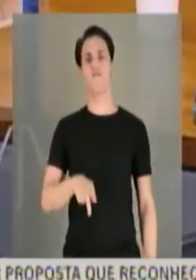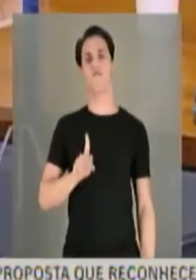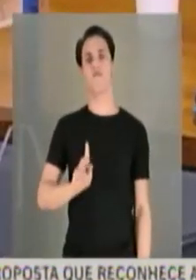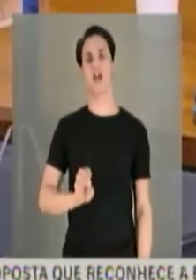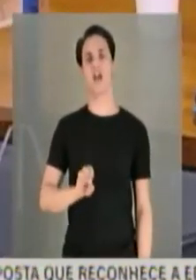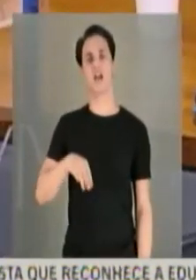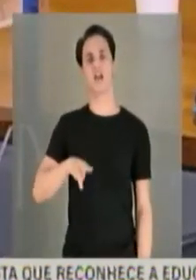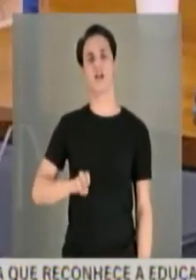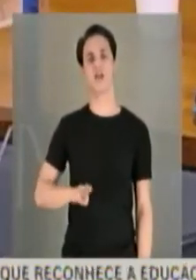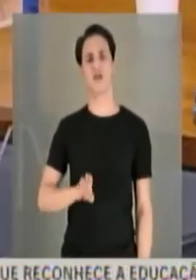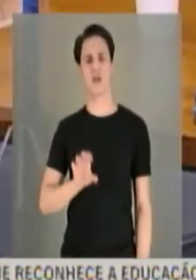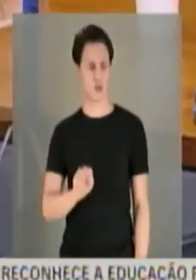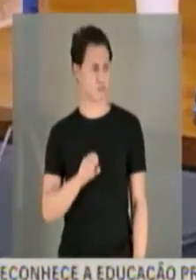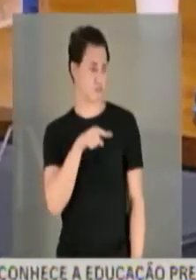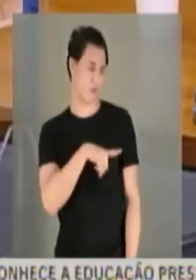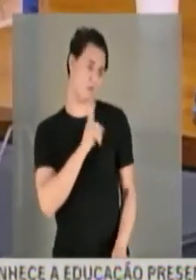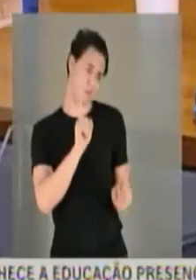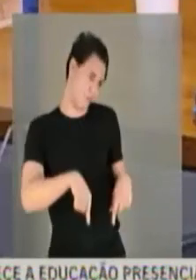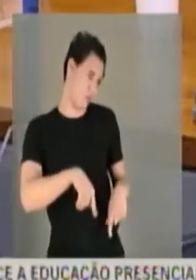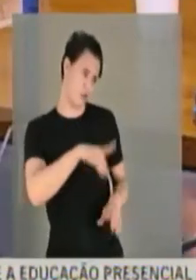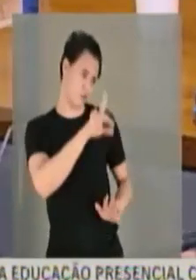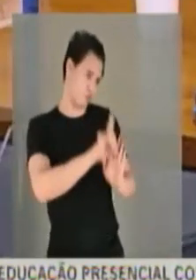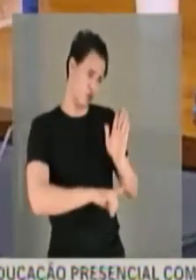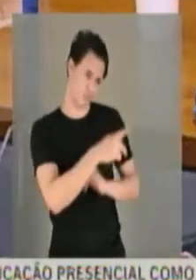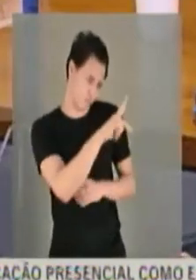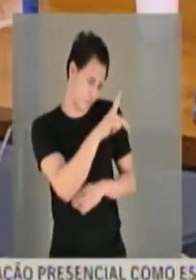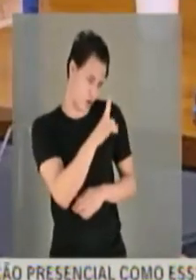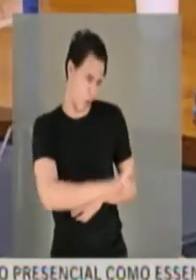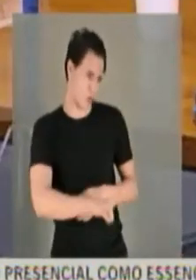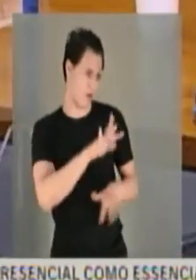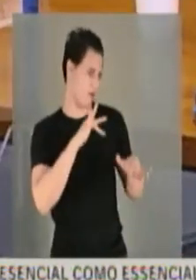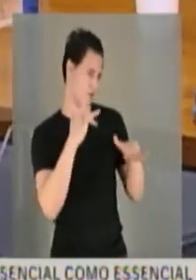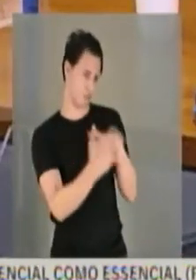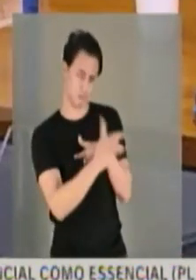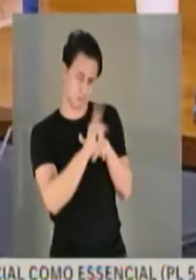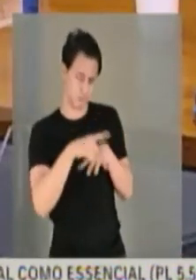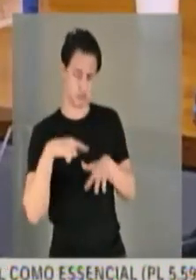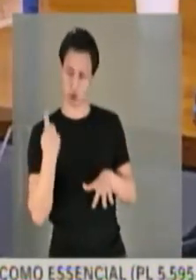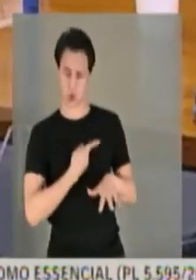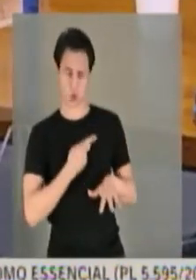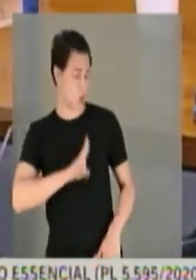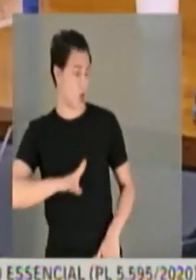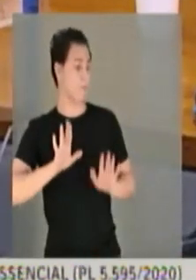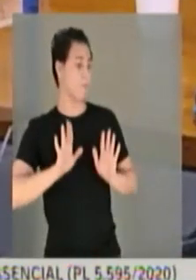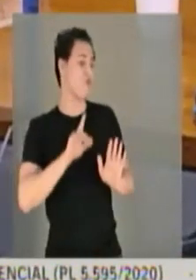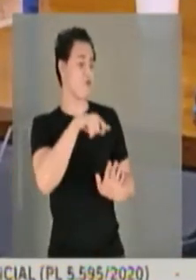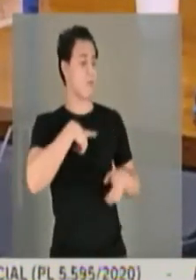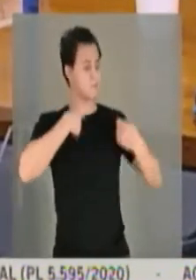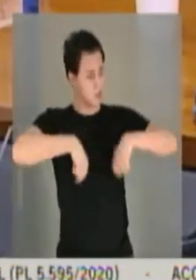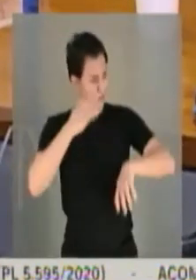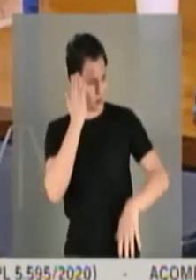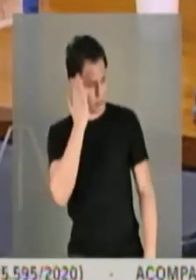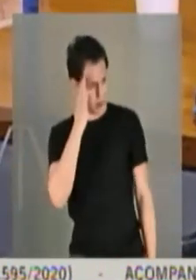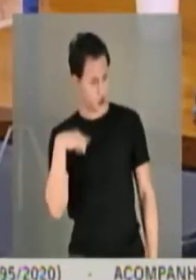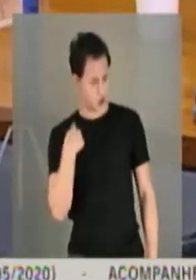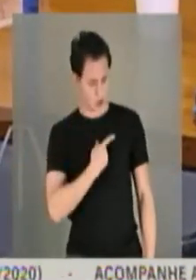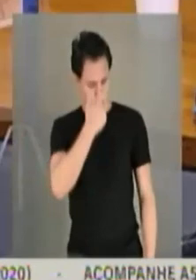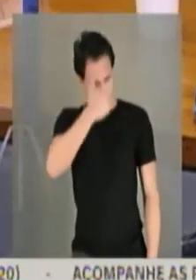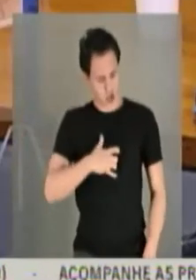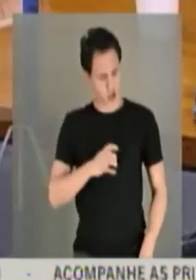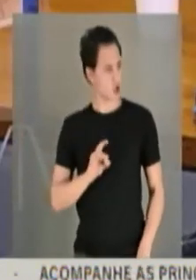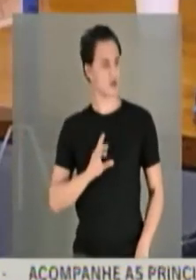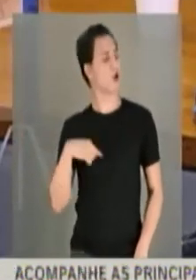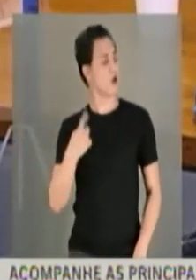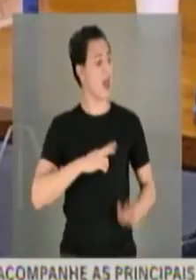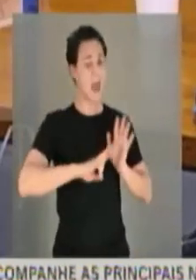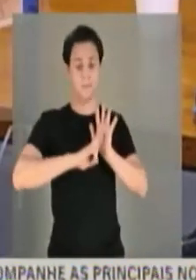vossa senhoria utilizar as redes sociais que todos nós usamos. Mas vossa senhoria tem que saber que nós não somos só quem somos, nós somos quem